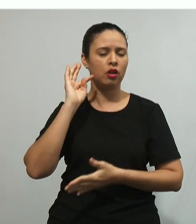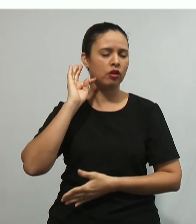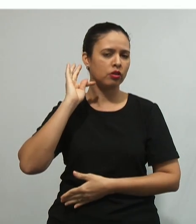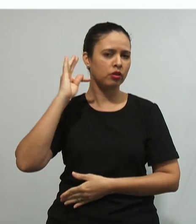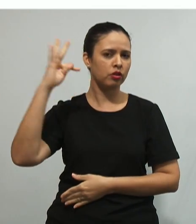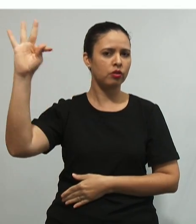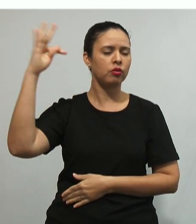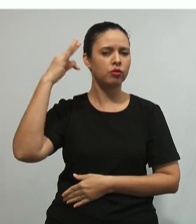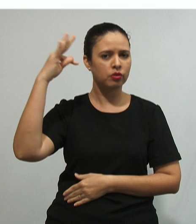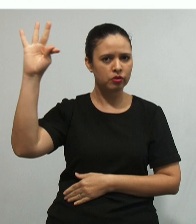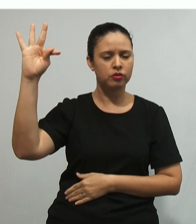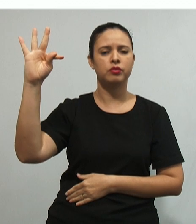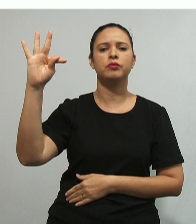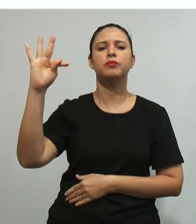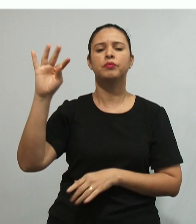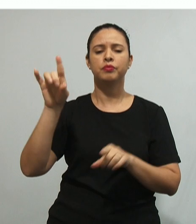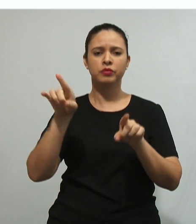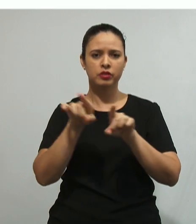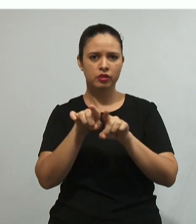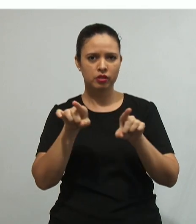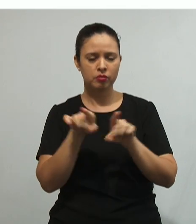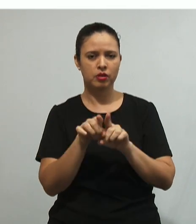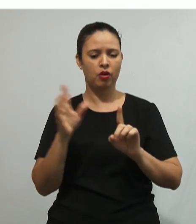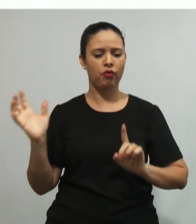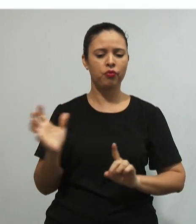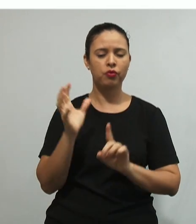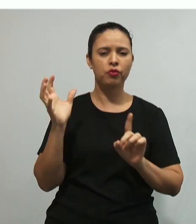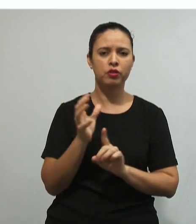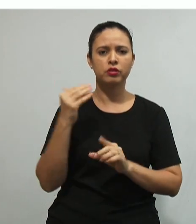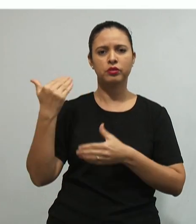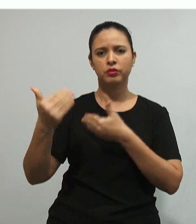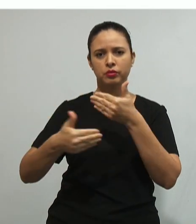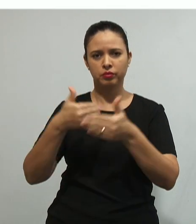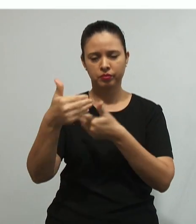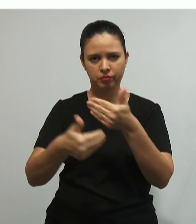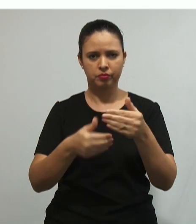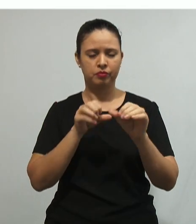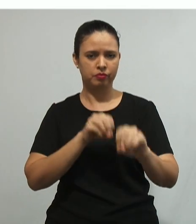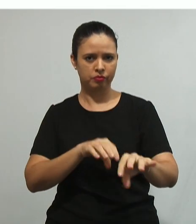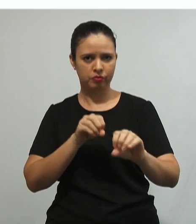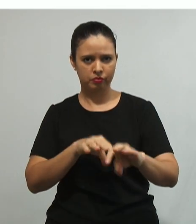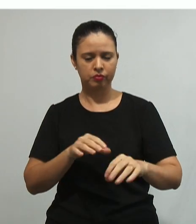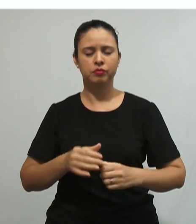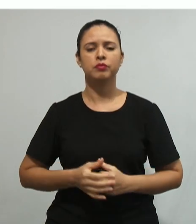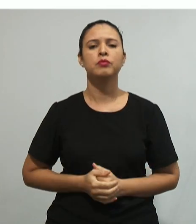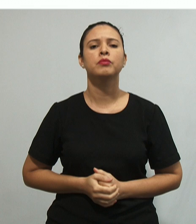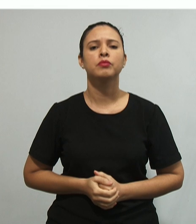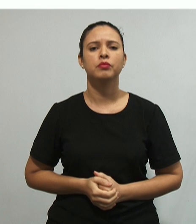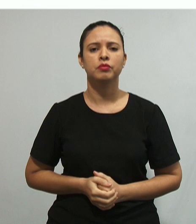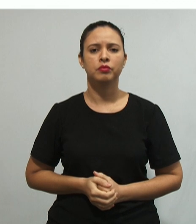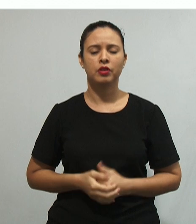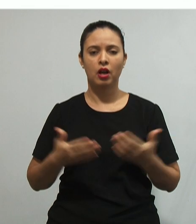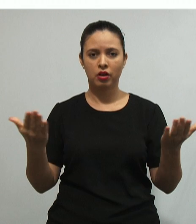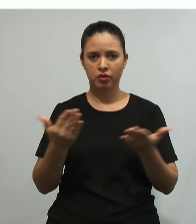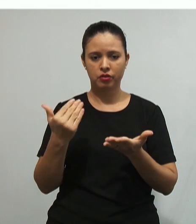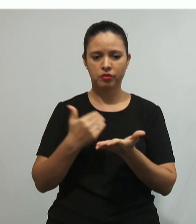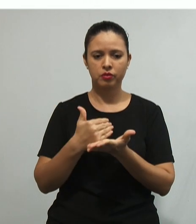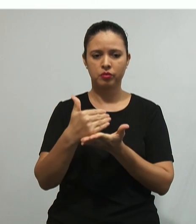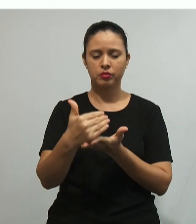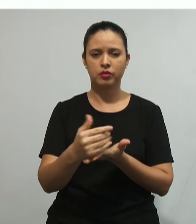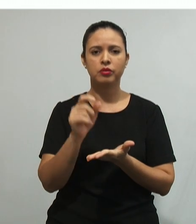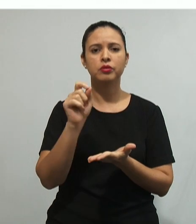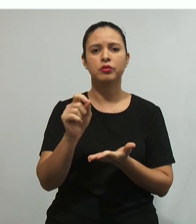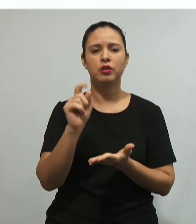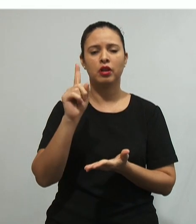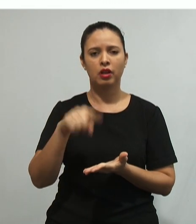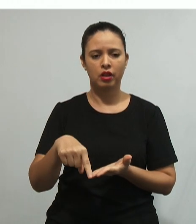da pedagogia de Frenet e suas influências no processo educacional. Então vamos lá? Vamos iniciar pelo